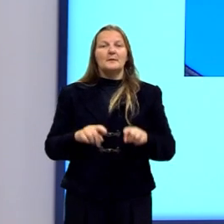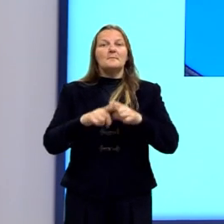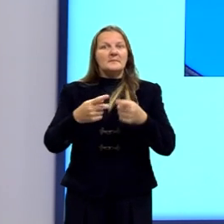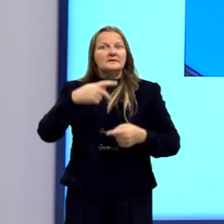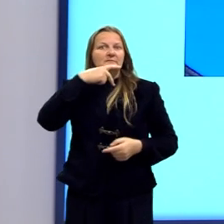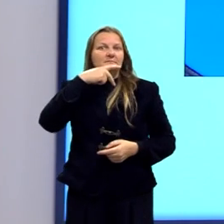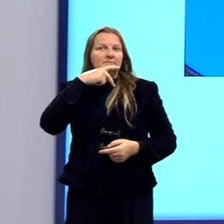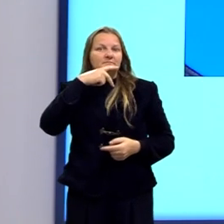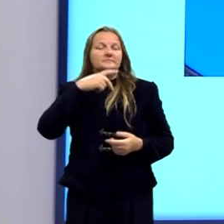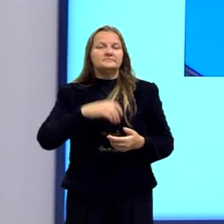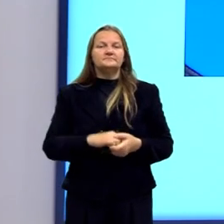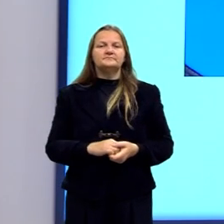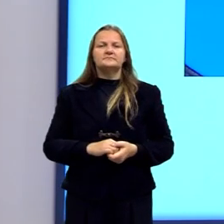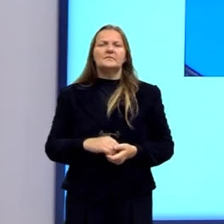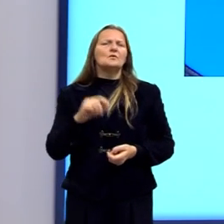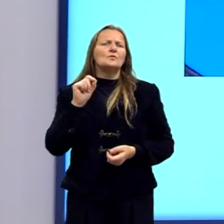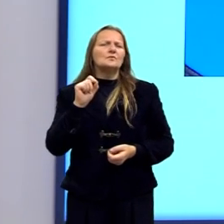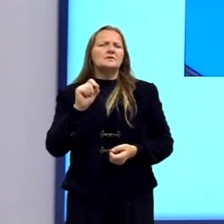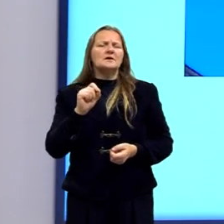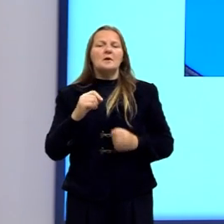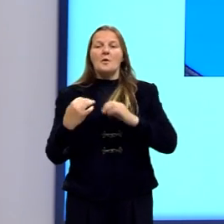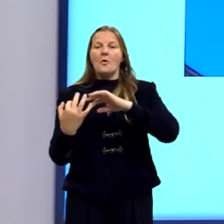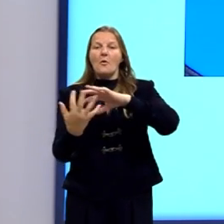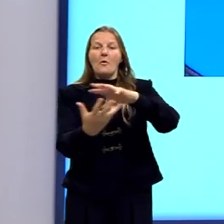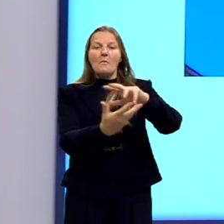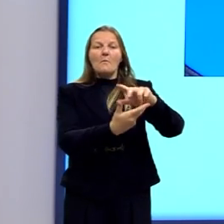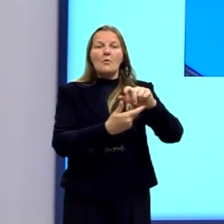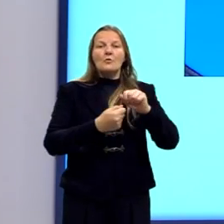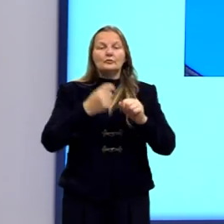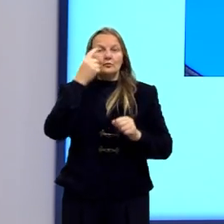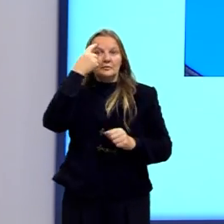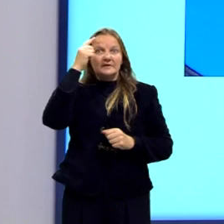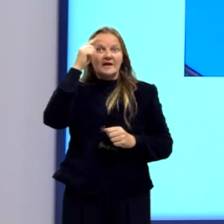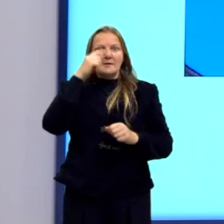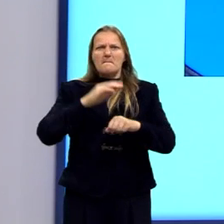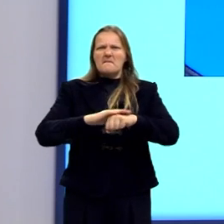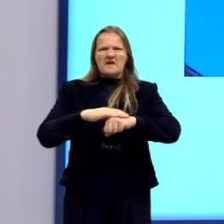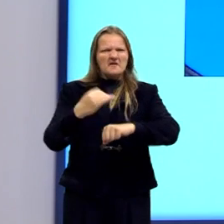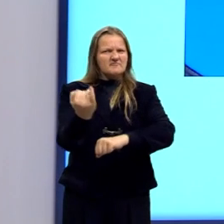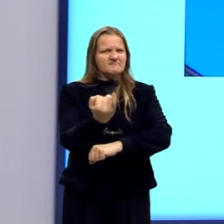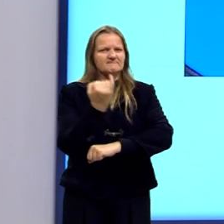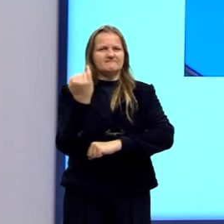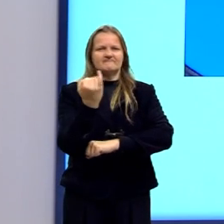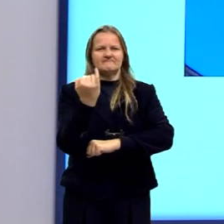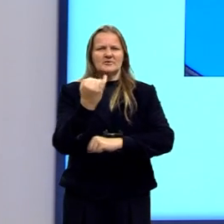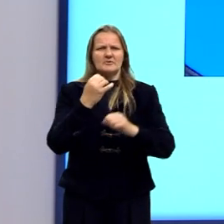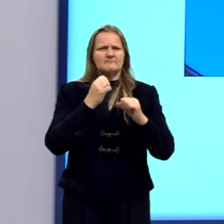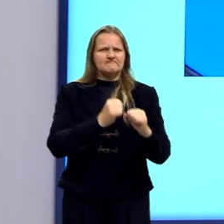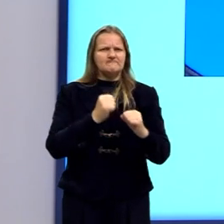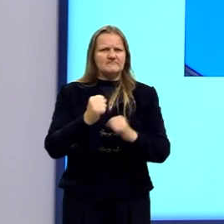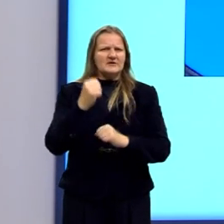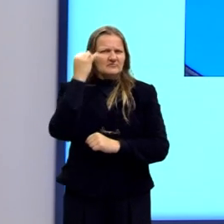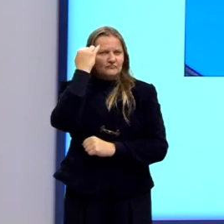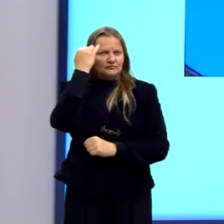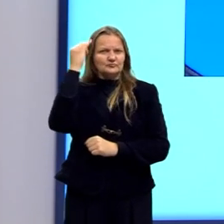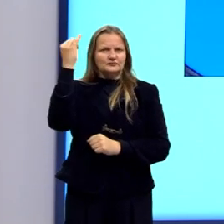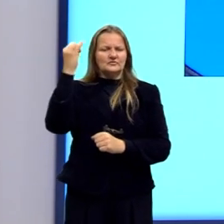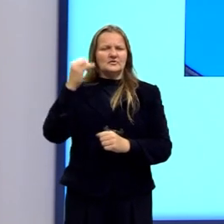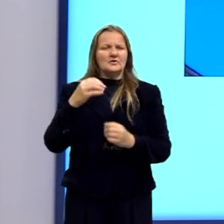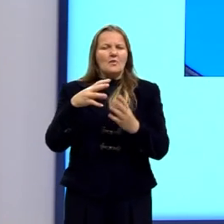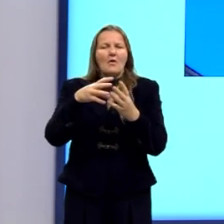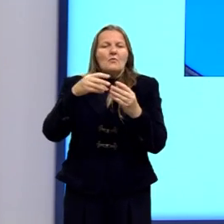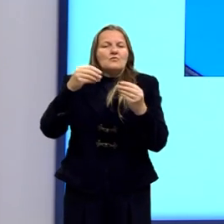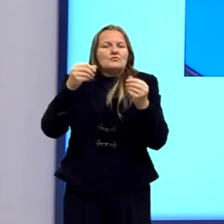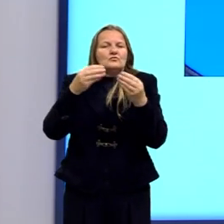Platão, o mundo das ideias é o que mais importava. É o mundo da essência